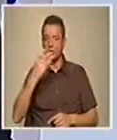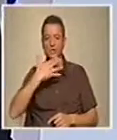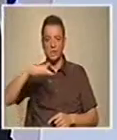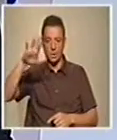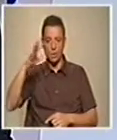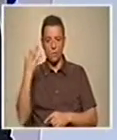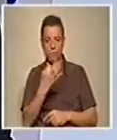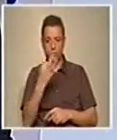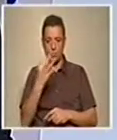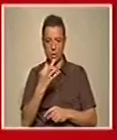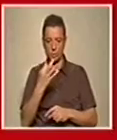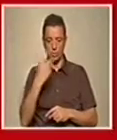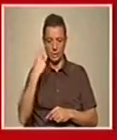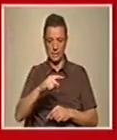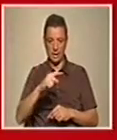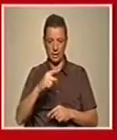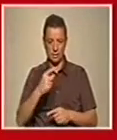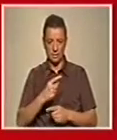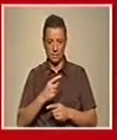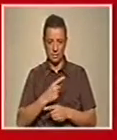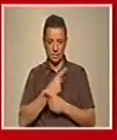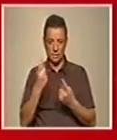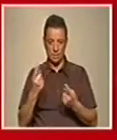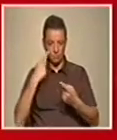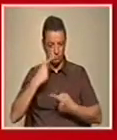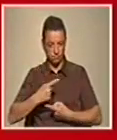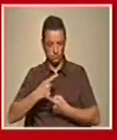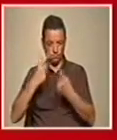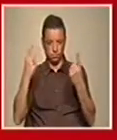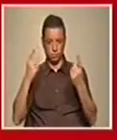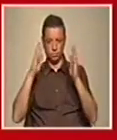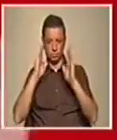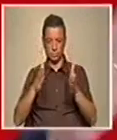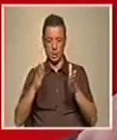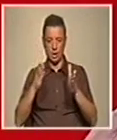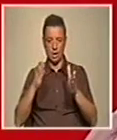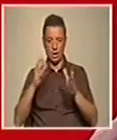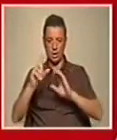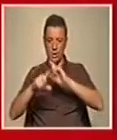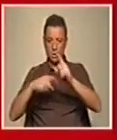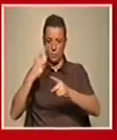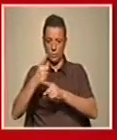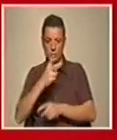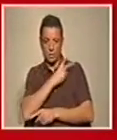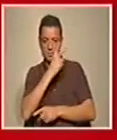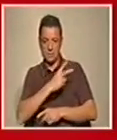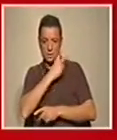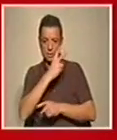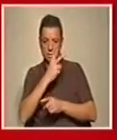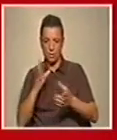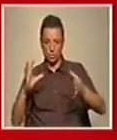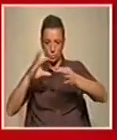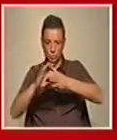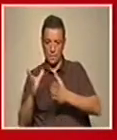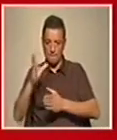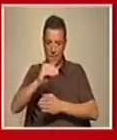O Porto tem dimensão e visibilidade já significativa, como obterão as outras universidades. Em conjunto, vamos ter